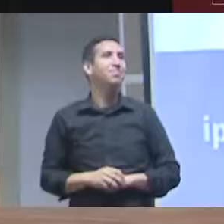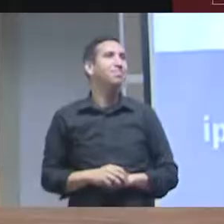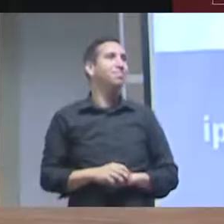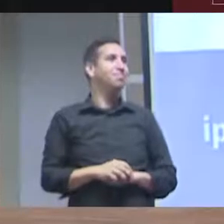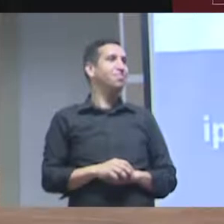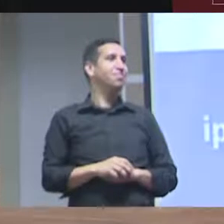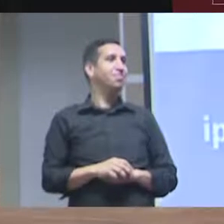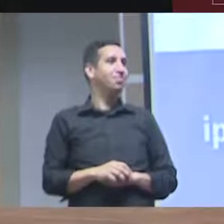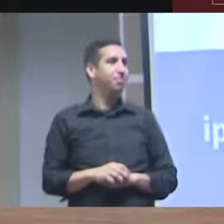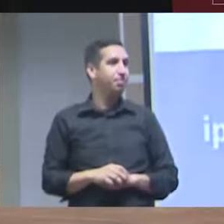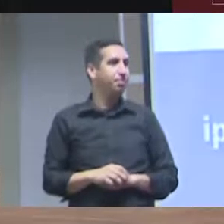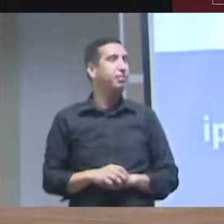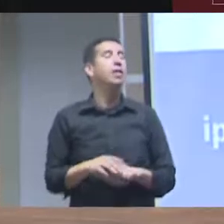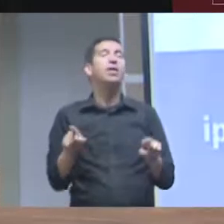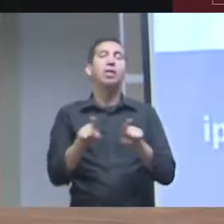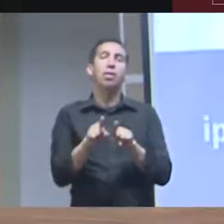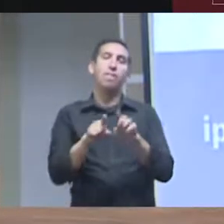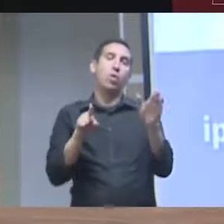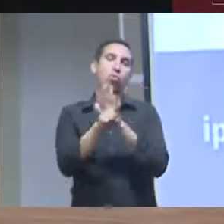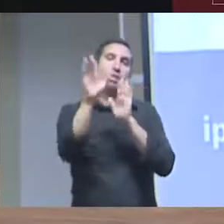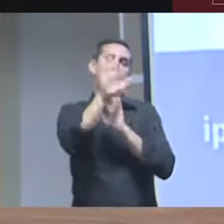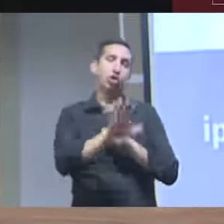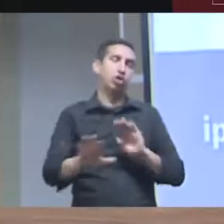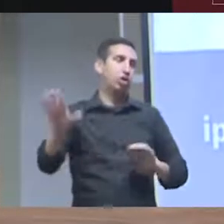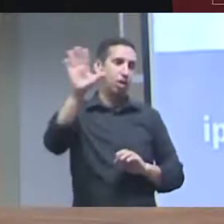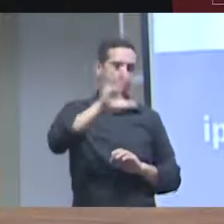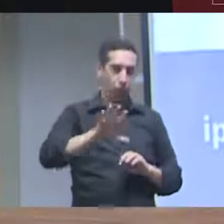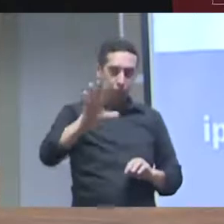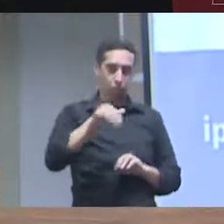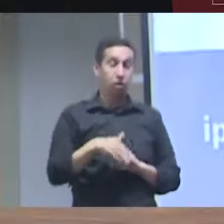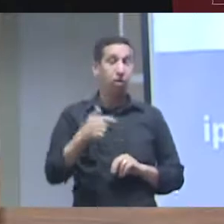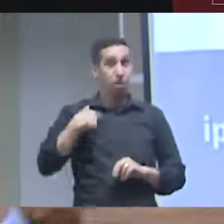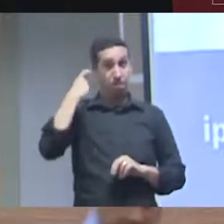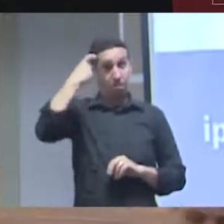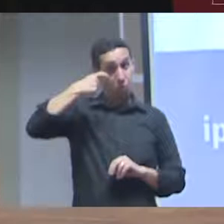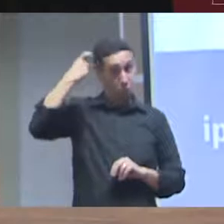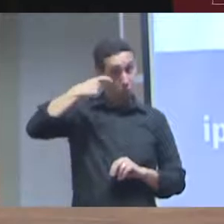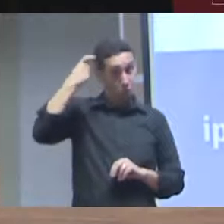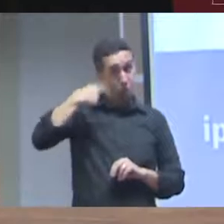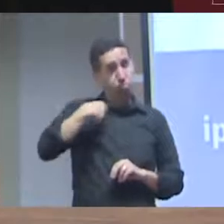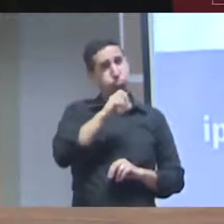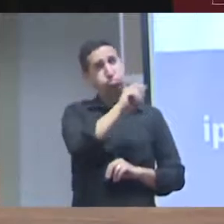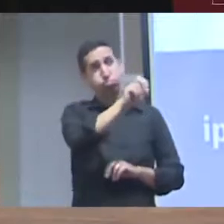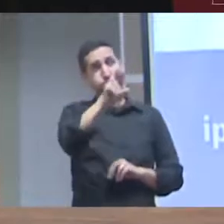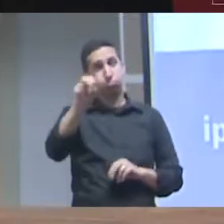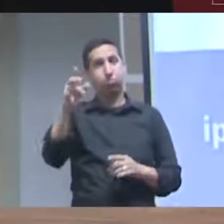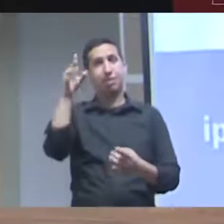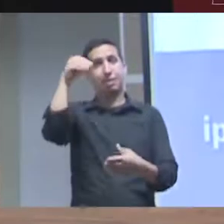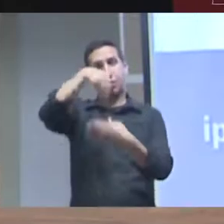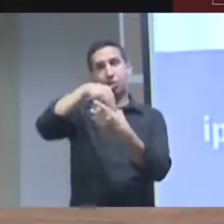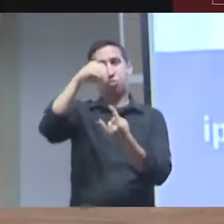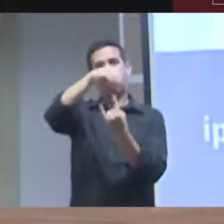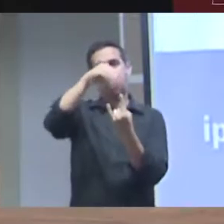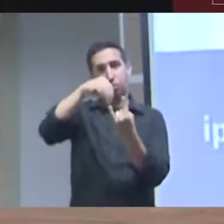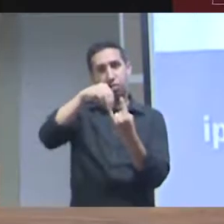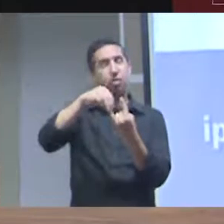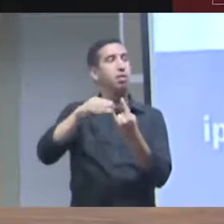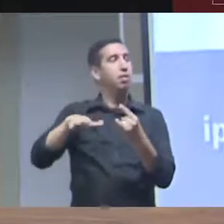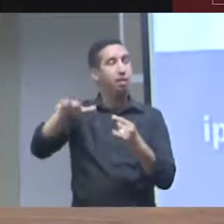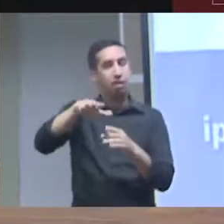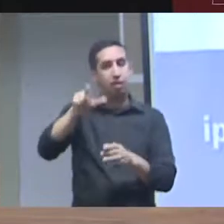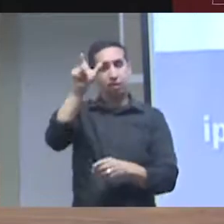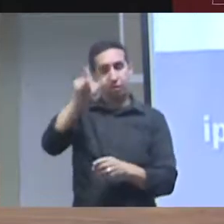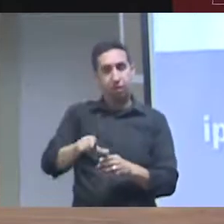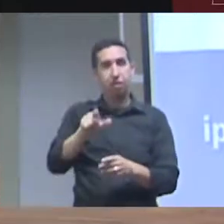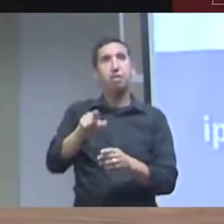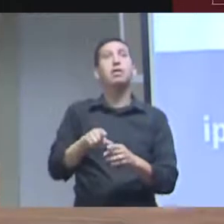enfim eu queria fazer uma pergunta geral em relação a essa questão que eu estava que nos preocupa que aparece muito na Fiocruz na relação